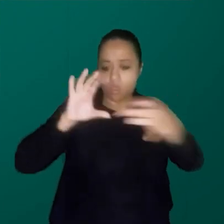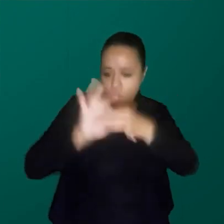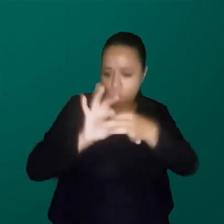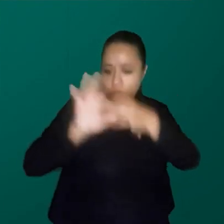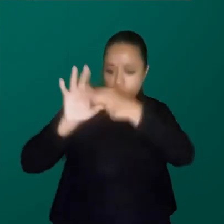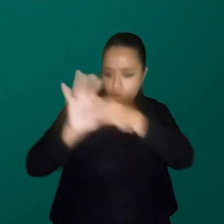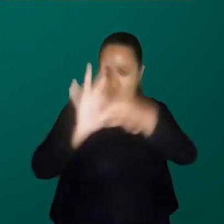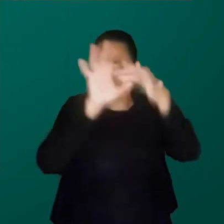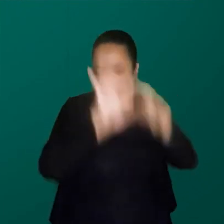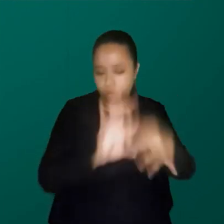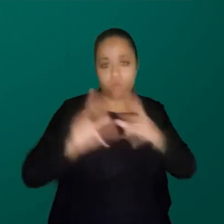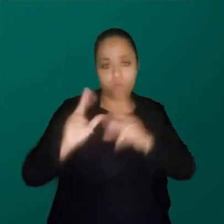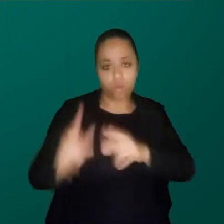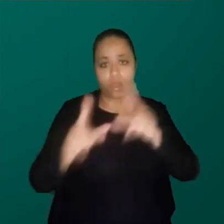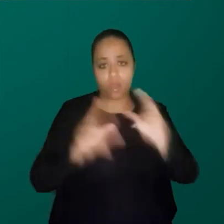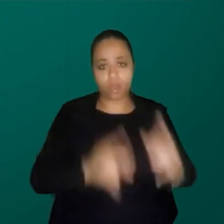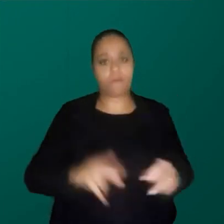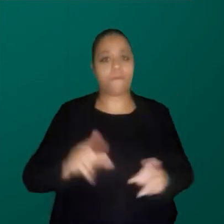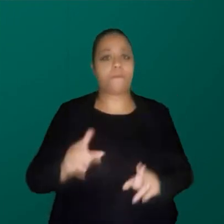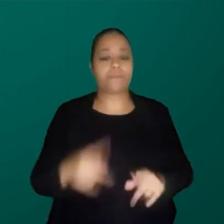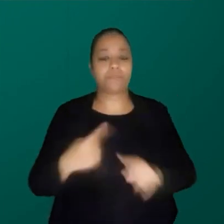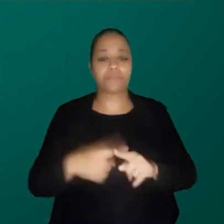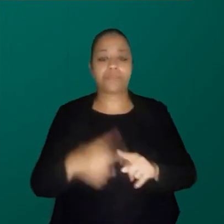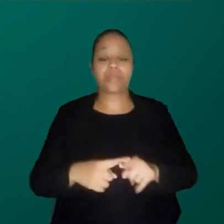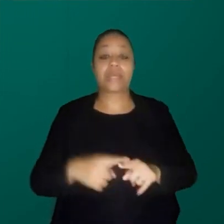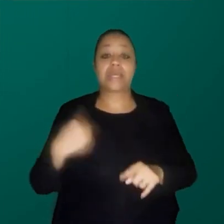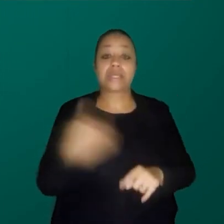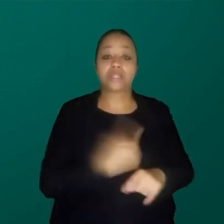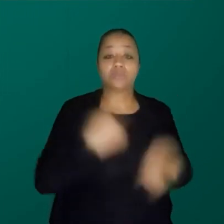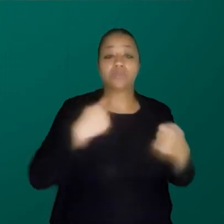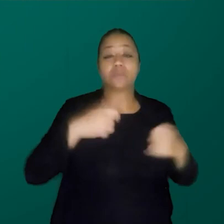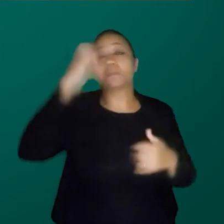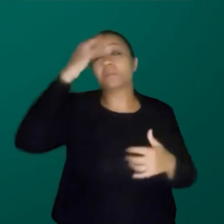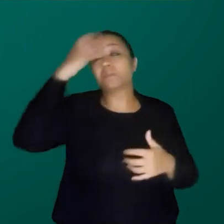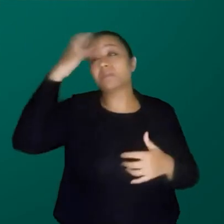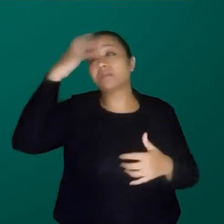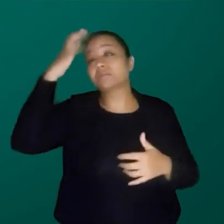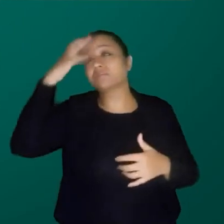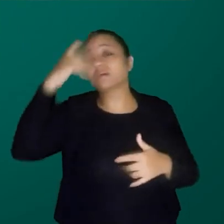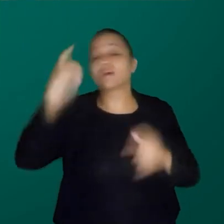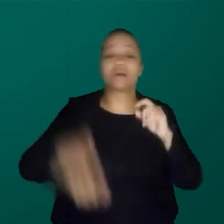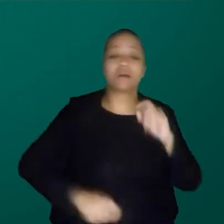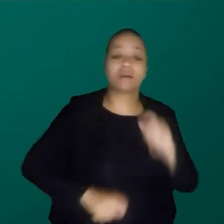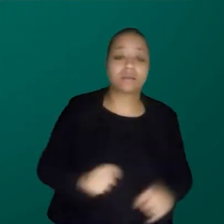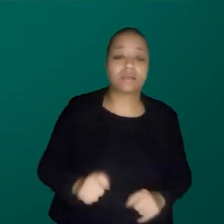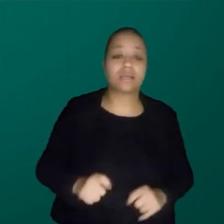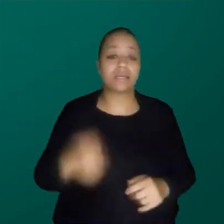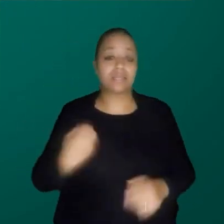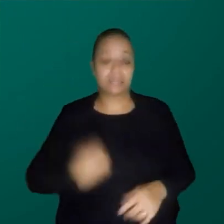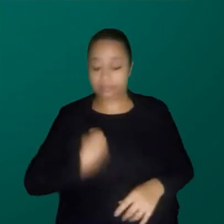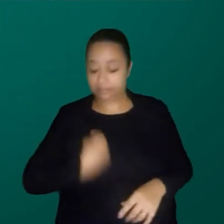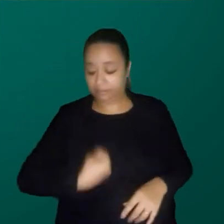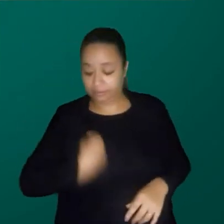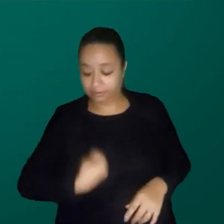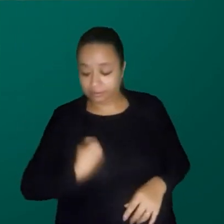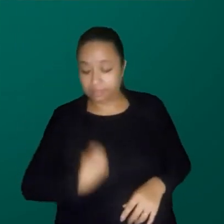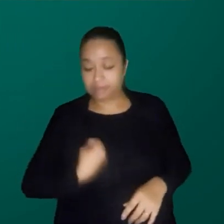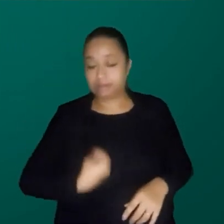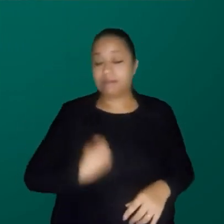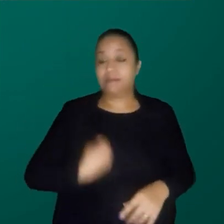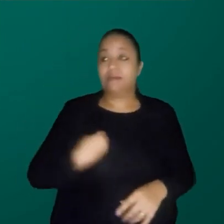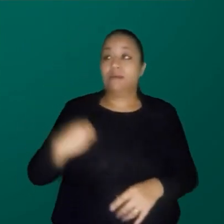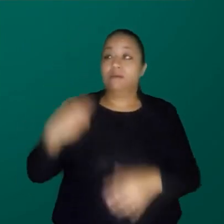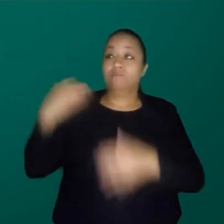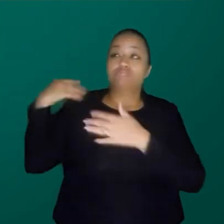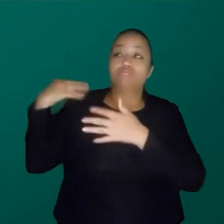conectadas, quando ela traz essa filosofia Ubuntu. Então, da gente pensar, se pensar em existir, pensar na nossa existência porque